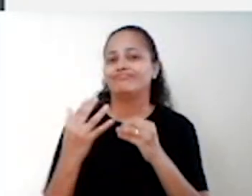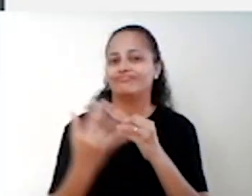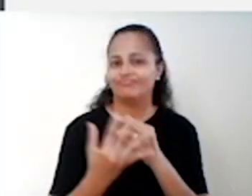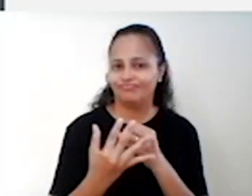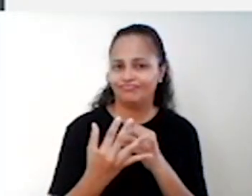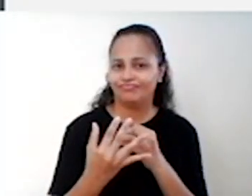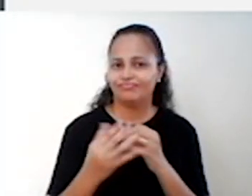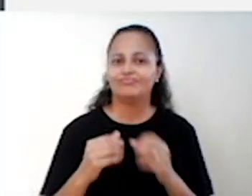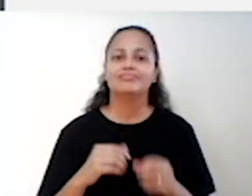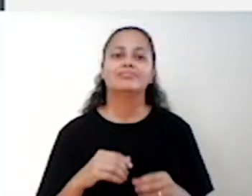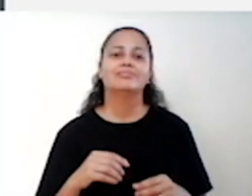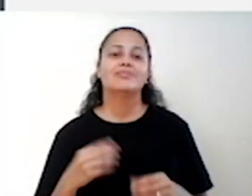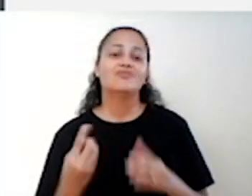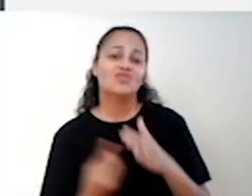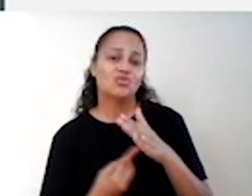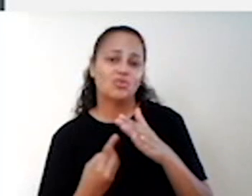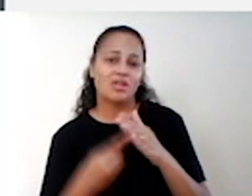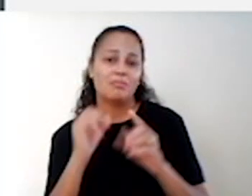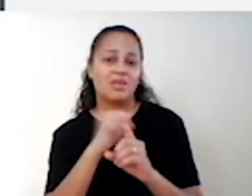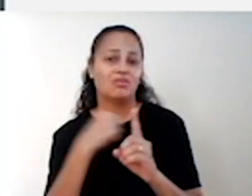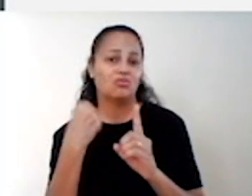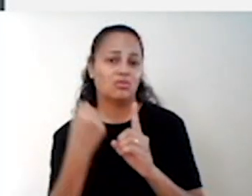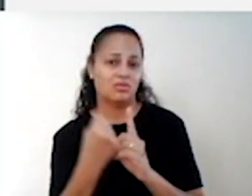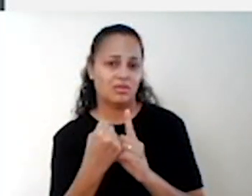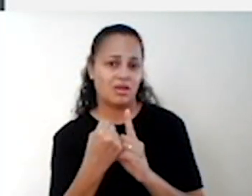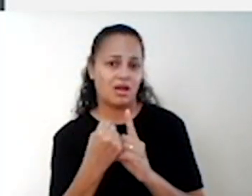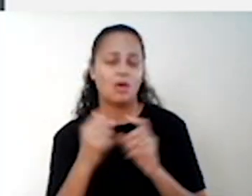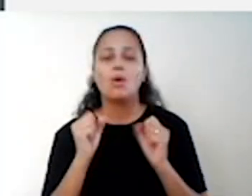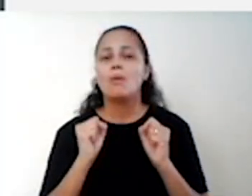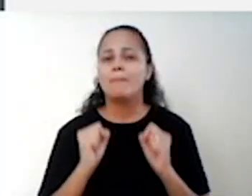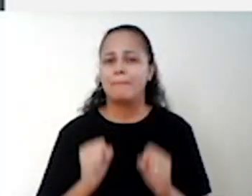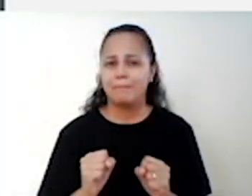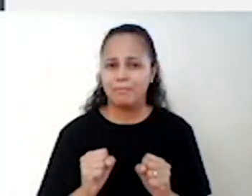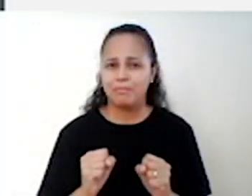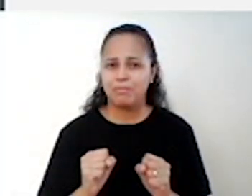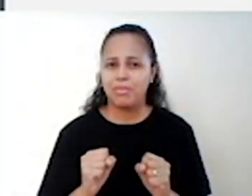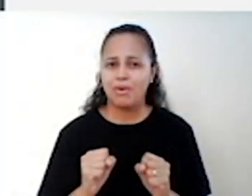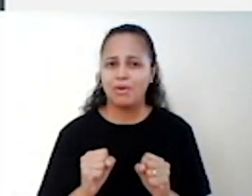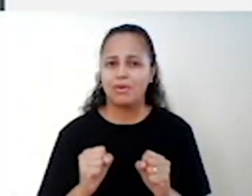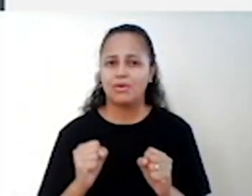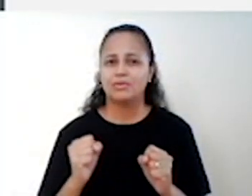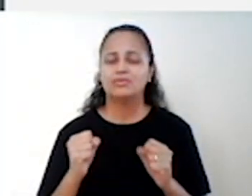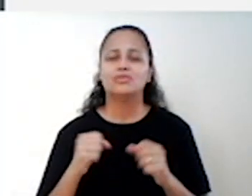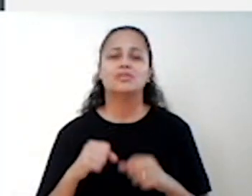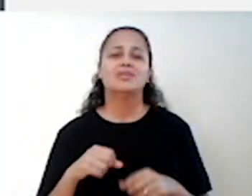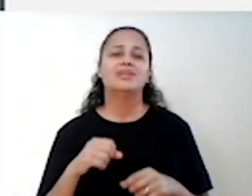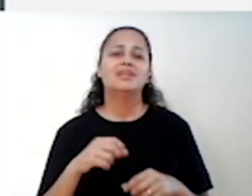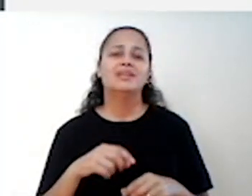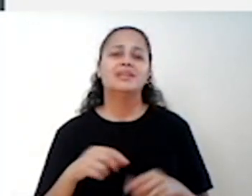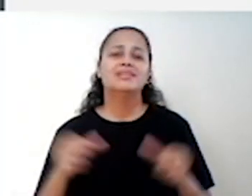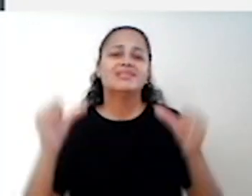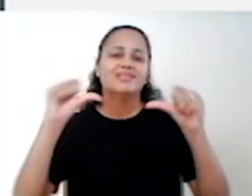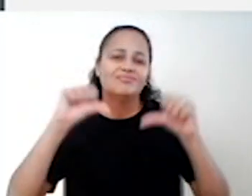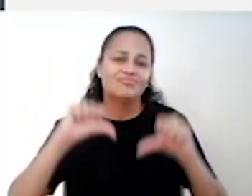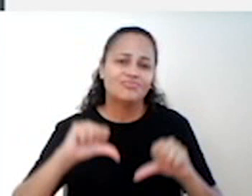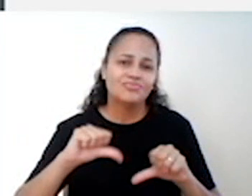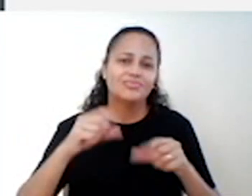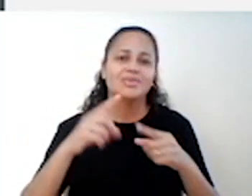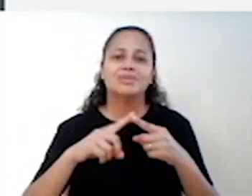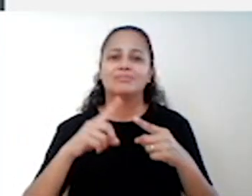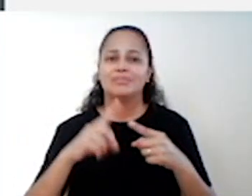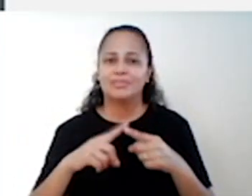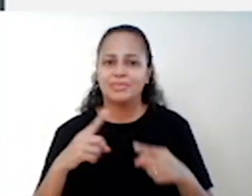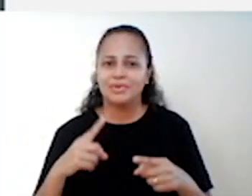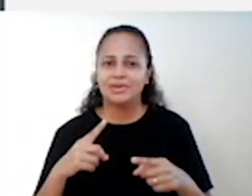esse que a gente está vivenciando, de isolamento social, pode ser algo muito traumático, por não poder estar do lado das